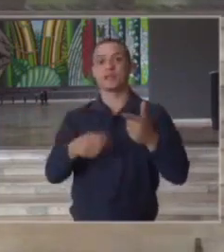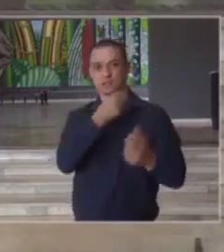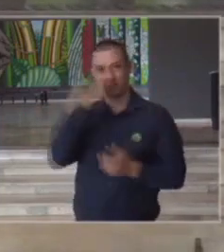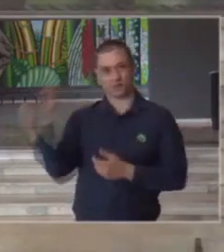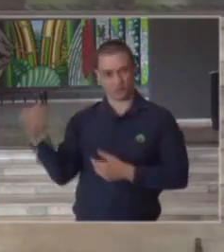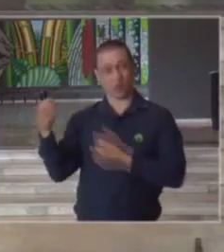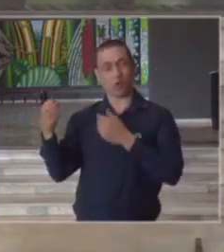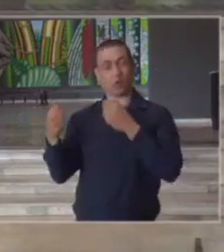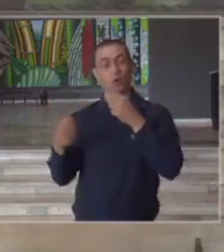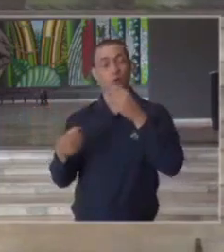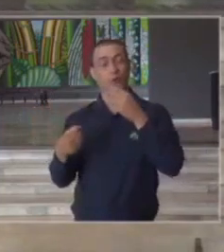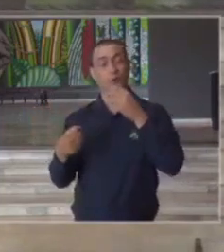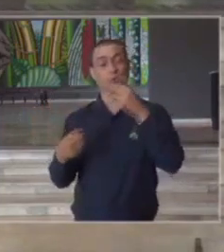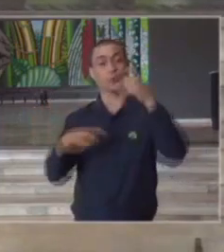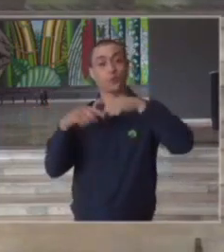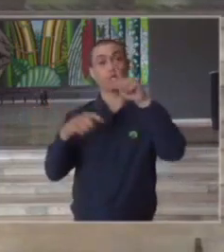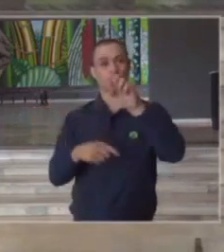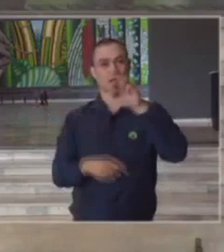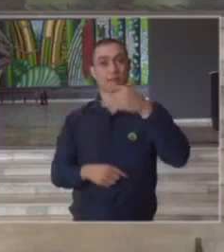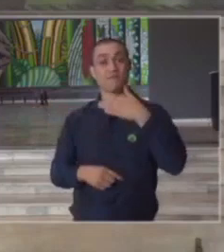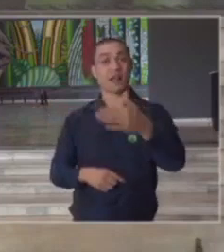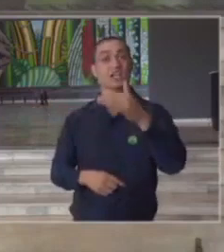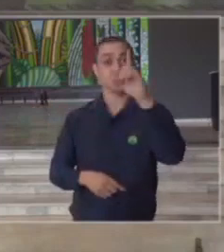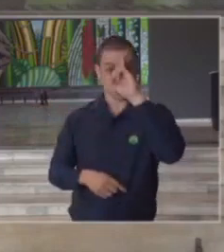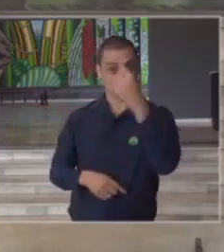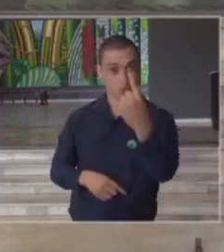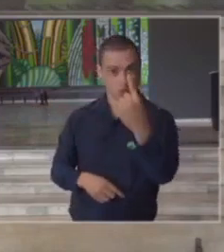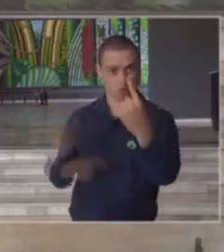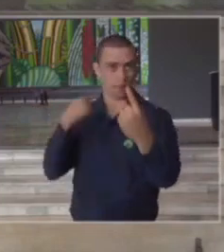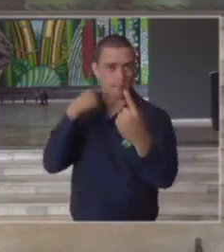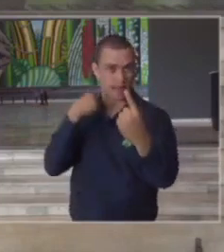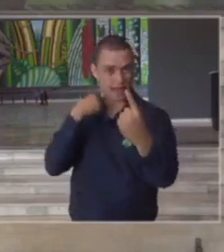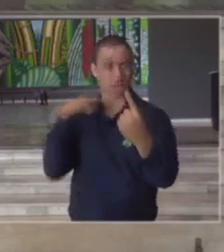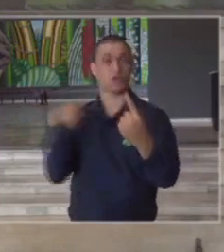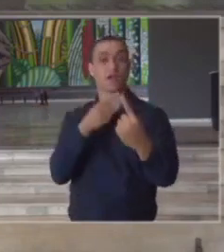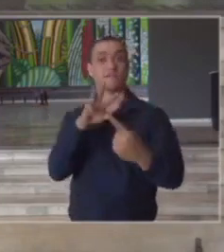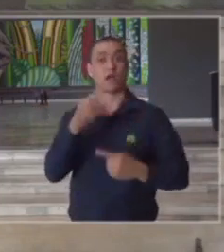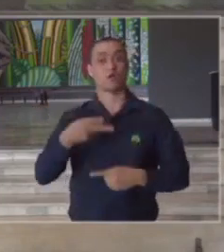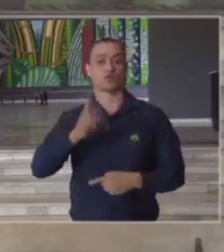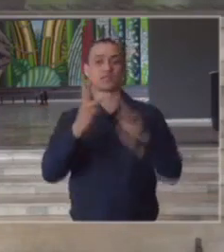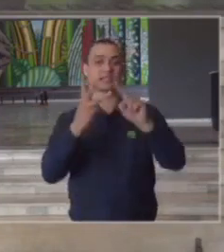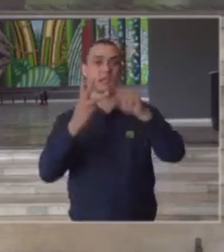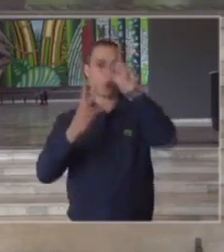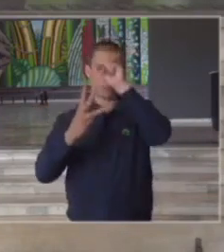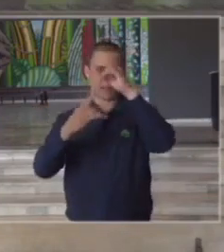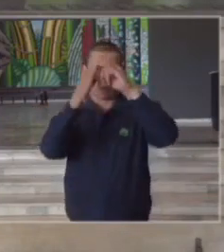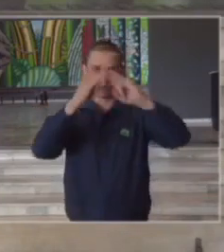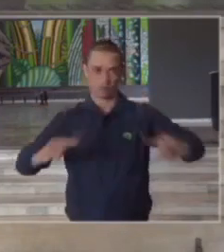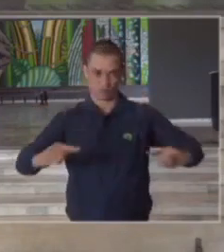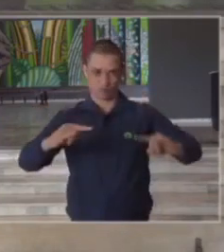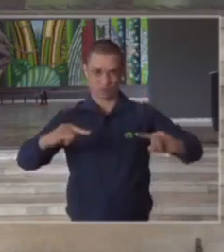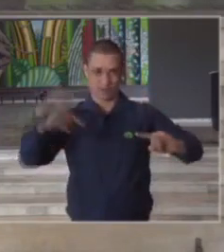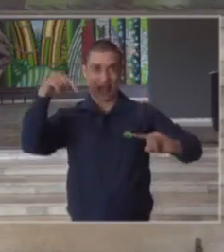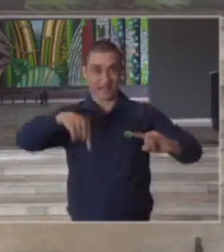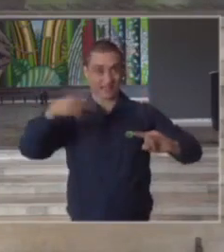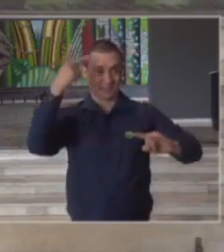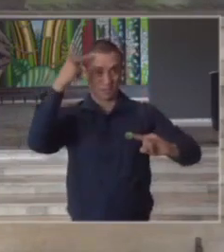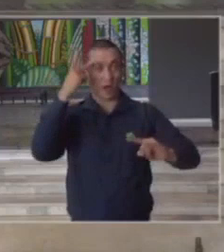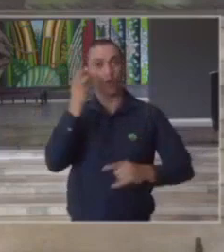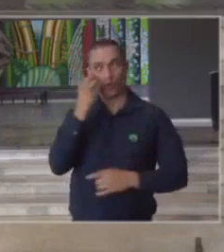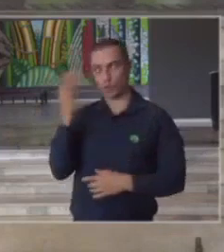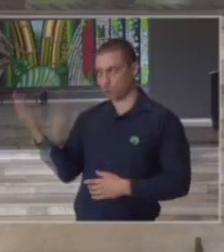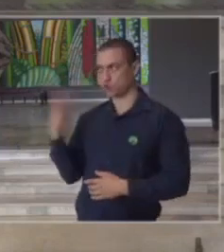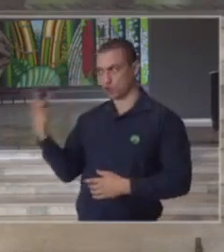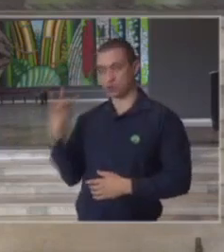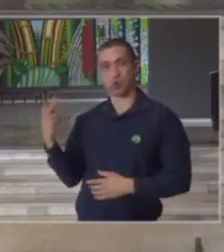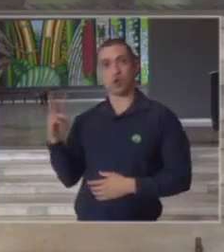ao doutor Guerma dizer que no próximo dia primeiro de maio estaremos operando o terceiro hospital de campanha aqui em São Paulo Bruno Covas